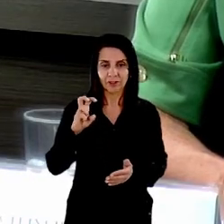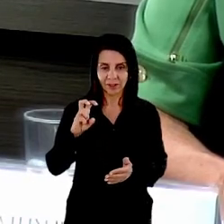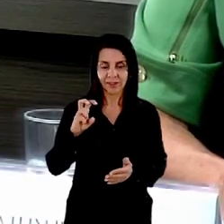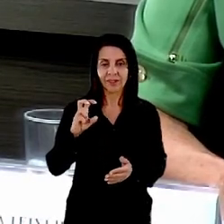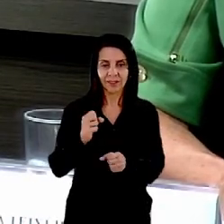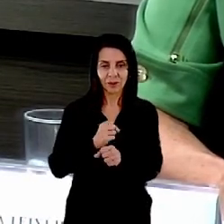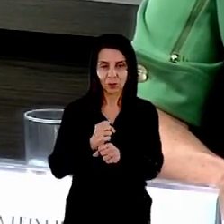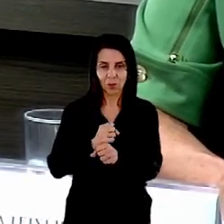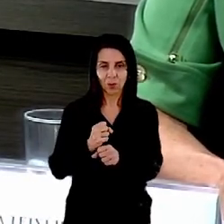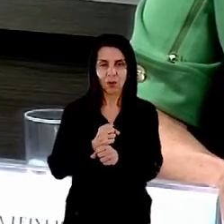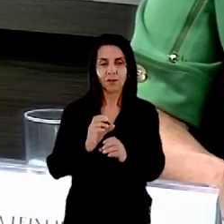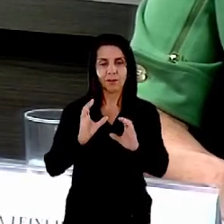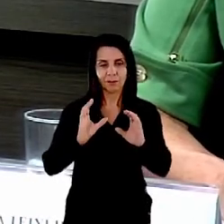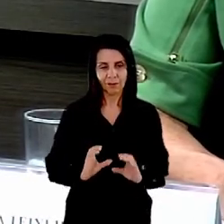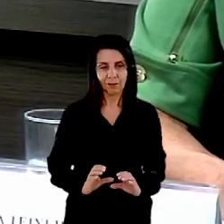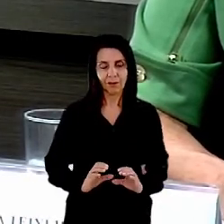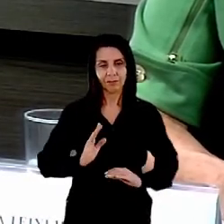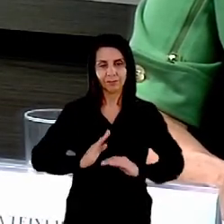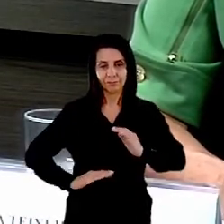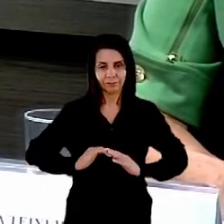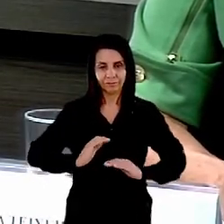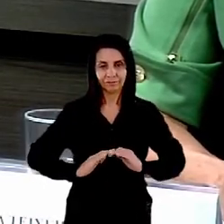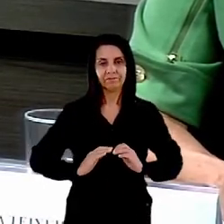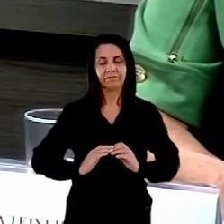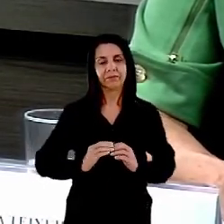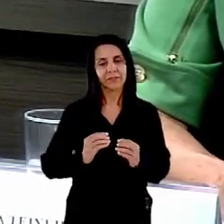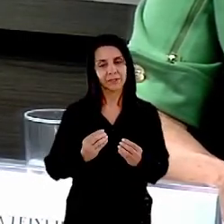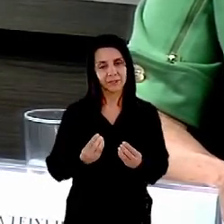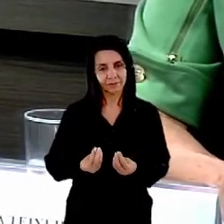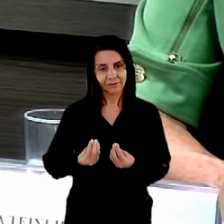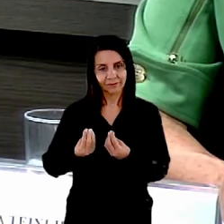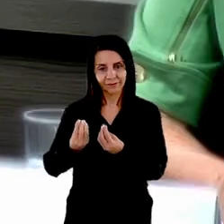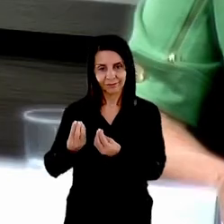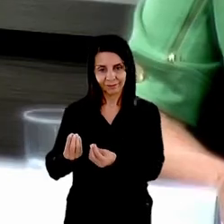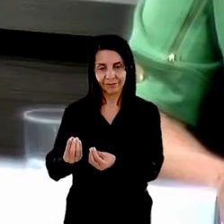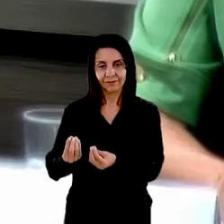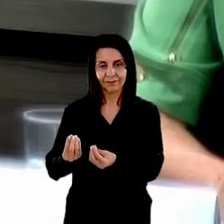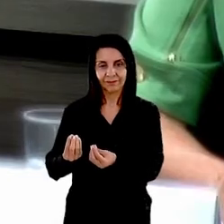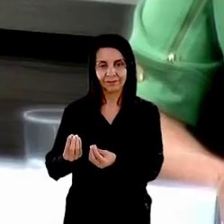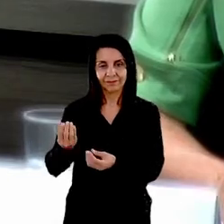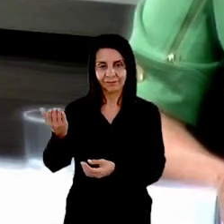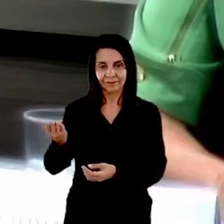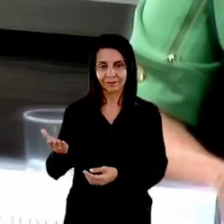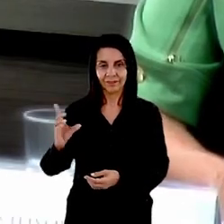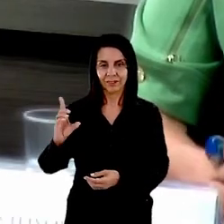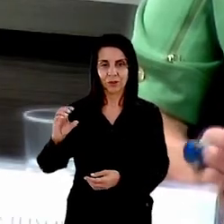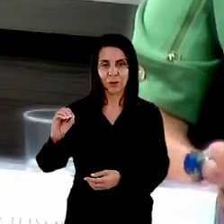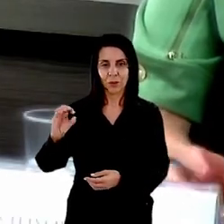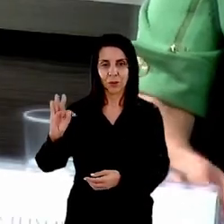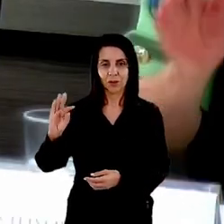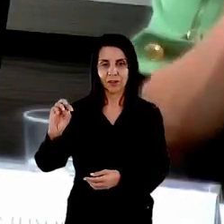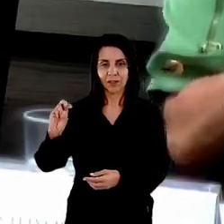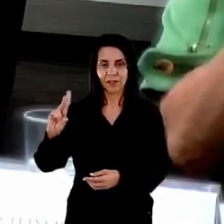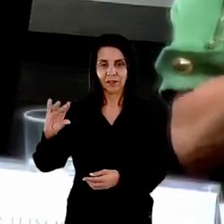dos 30 anos da ação da cidadania queria entregar para o doutor Otávio para o doutor Rinaldo em mãos